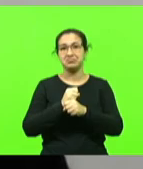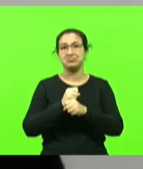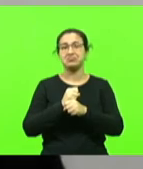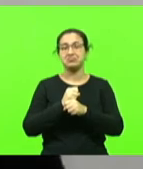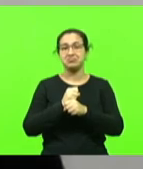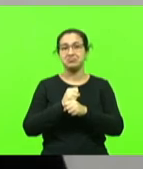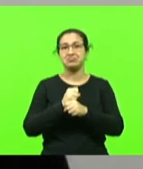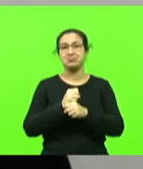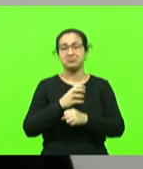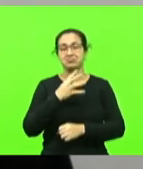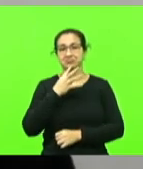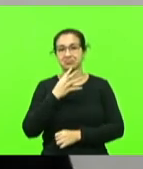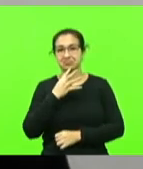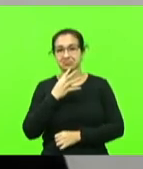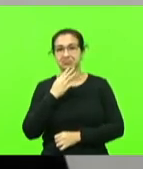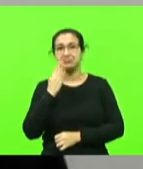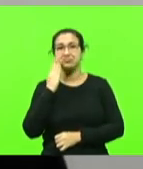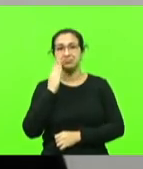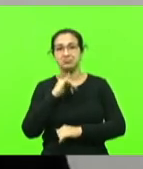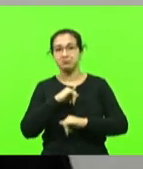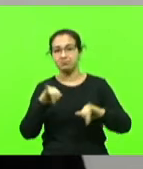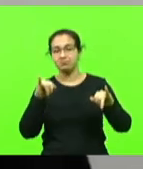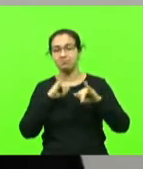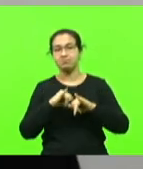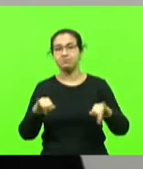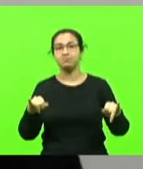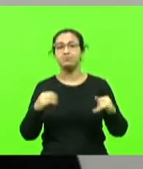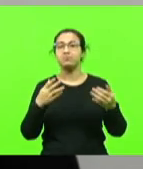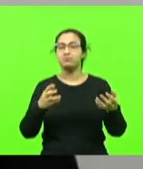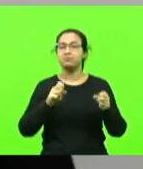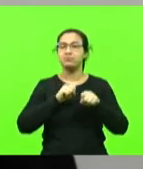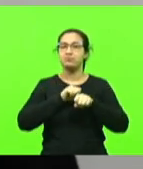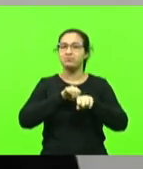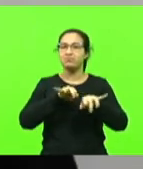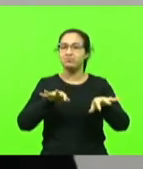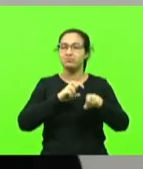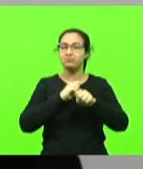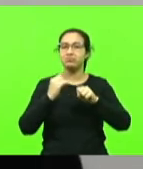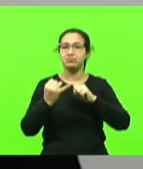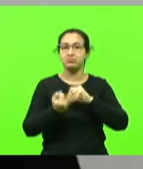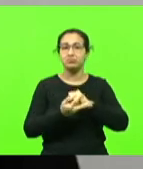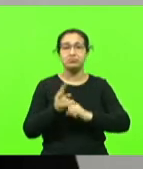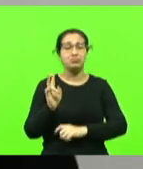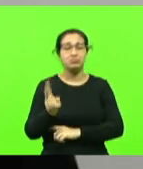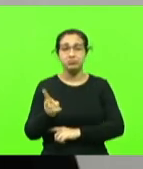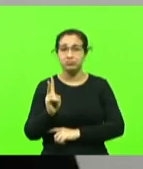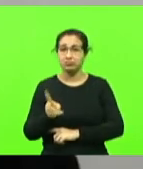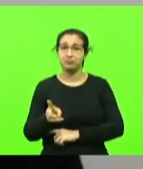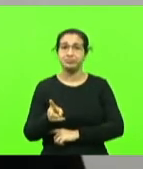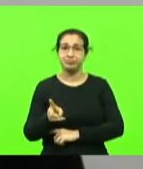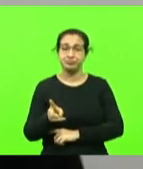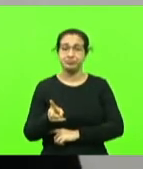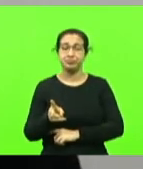público. E essa pandemia, infelizmente, ainda permanece, e ela precisa